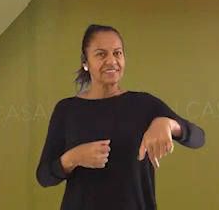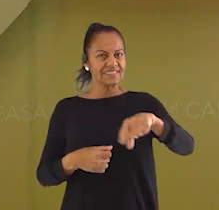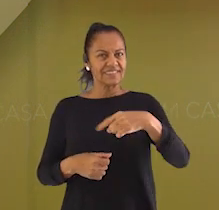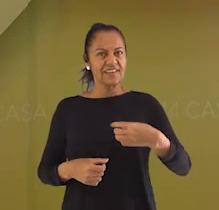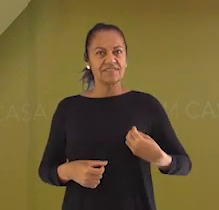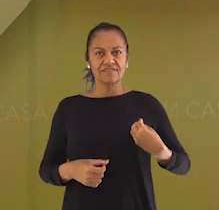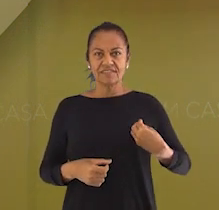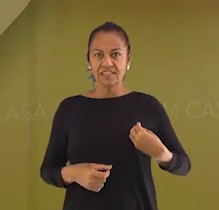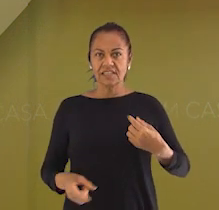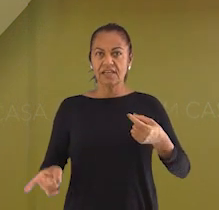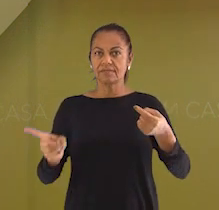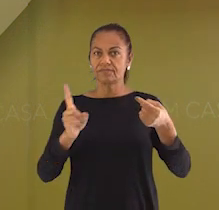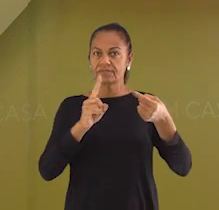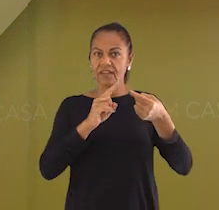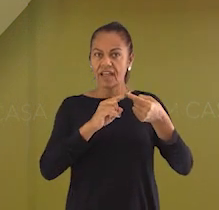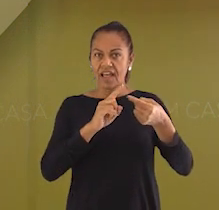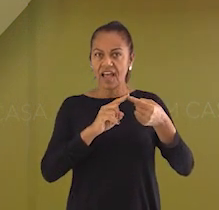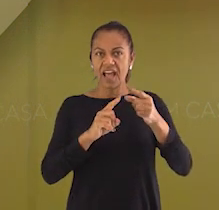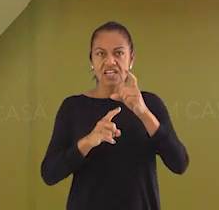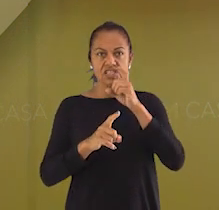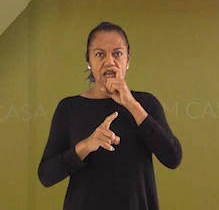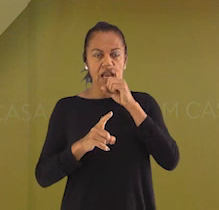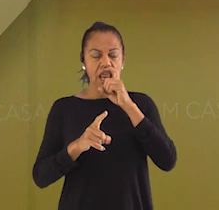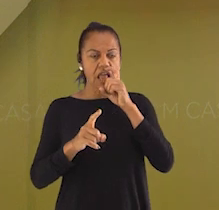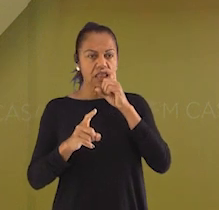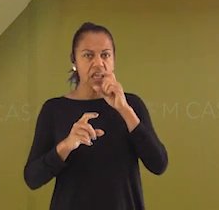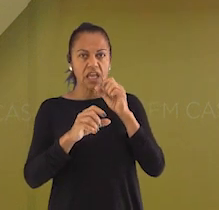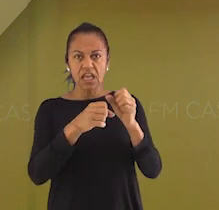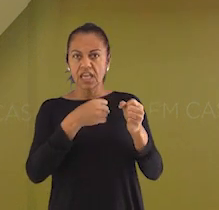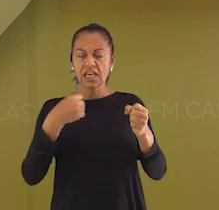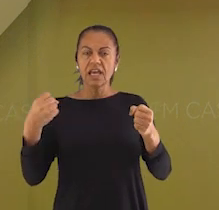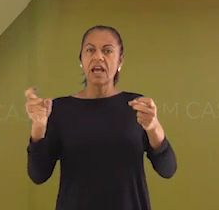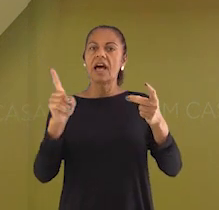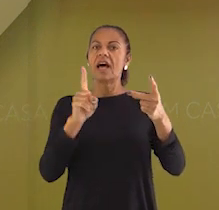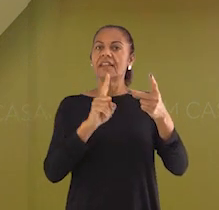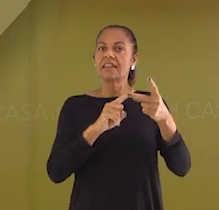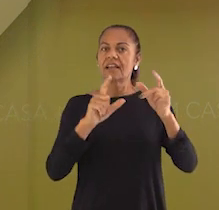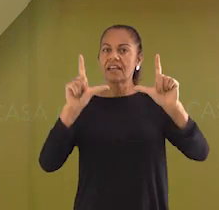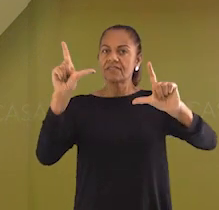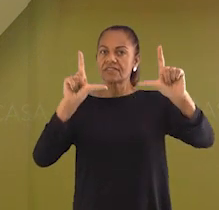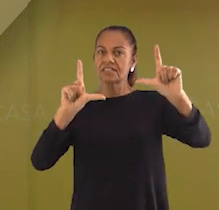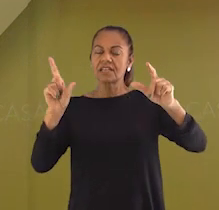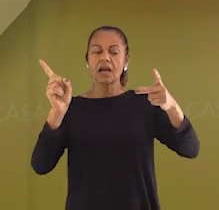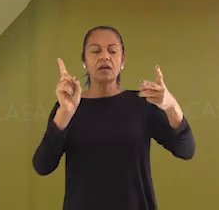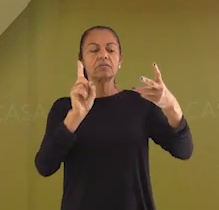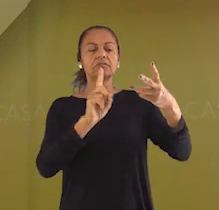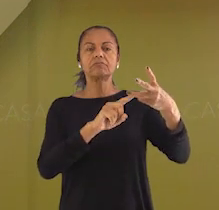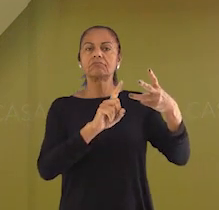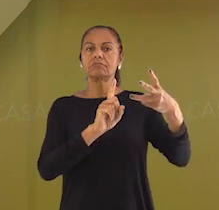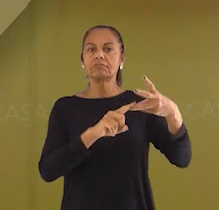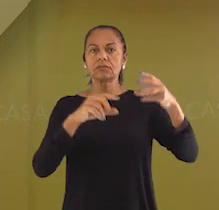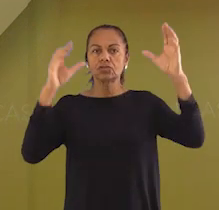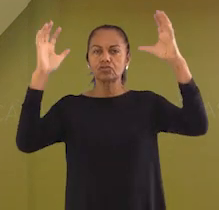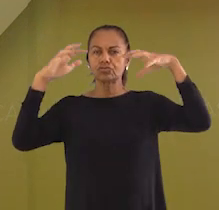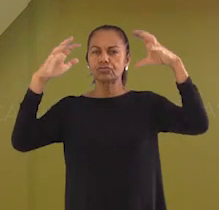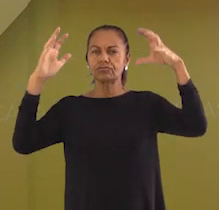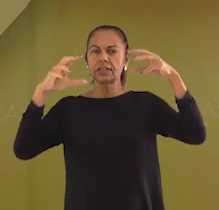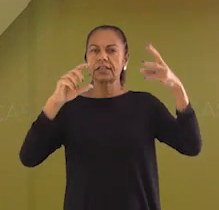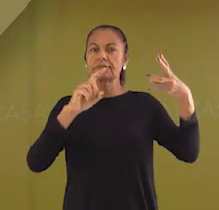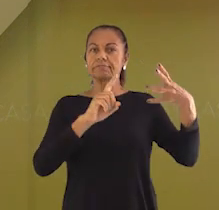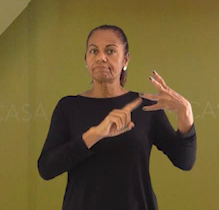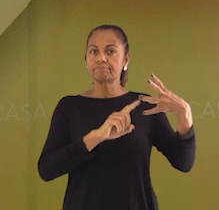podemos citar a geladeira, a televisão, o chuveiro elétrico, o ferro de passar, entre outros.